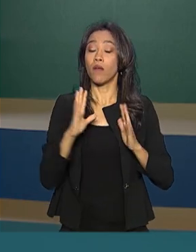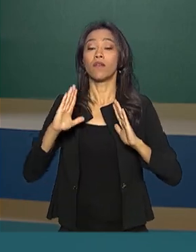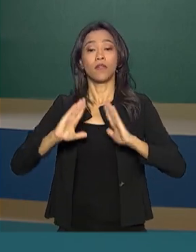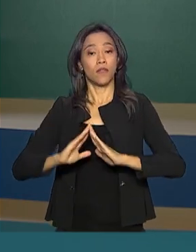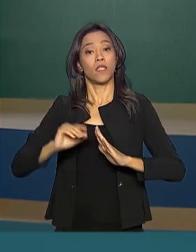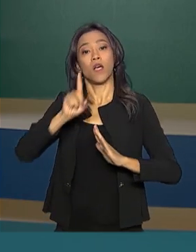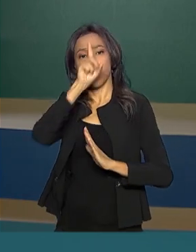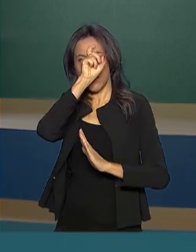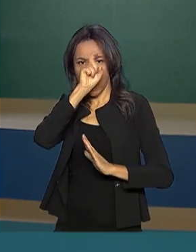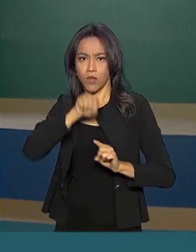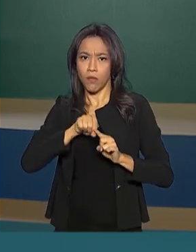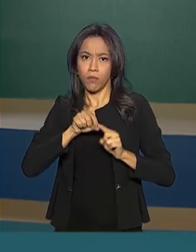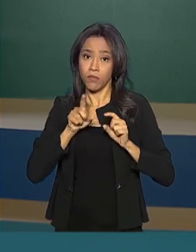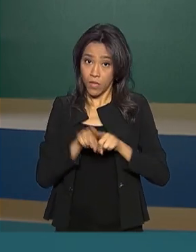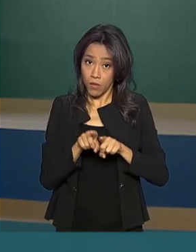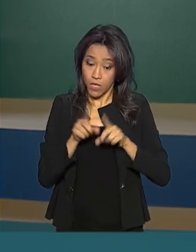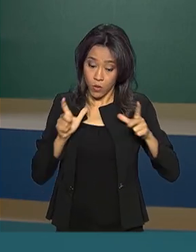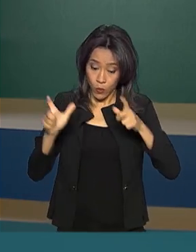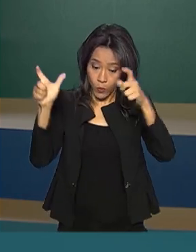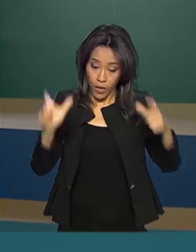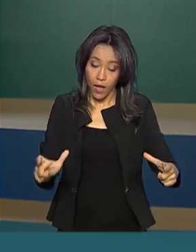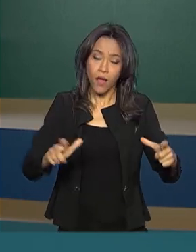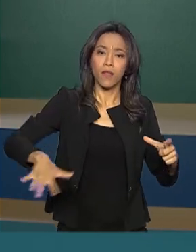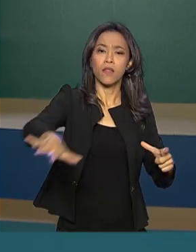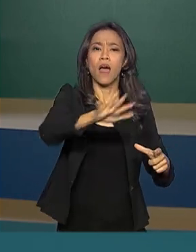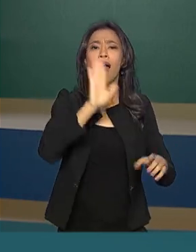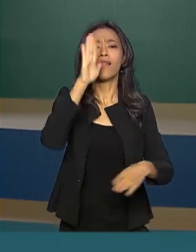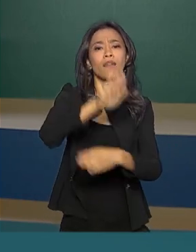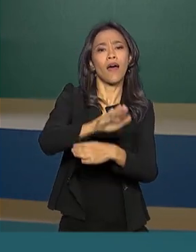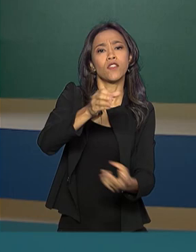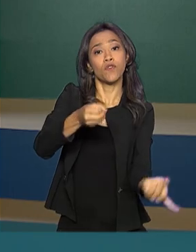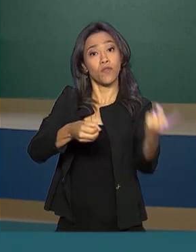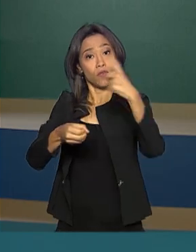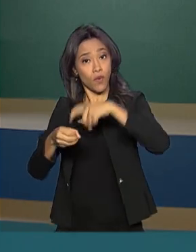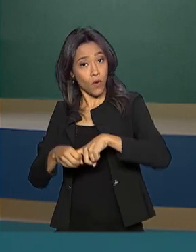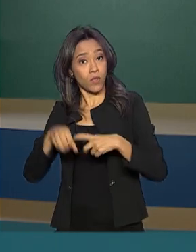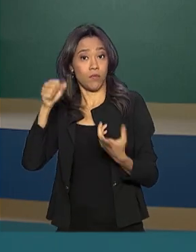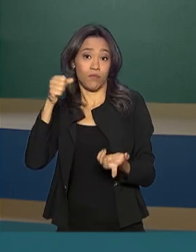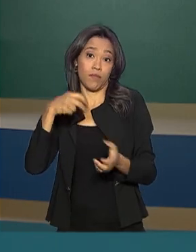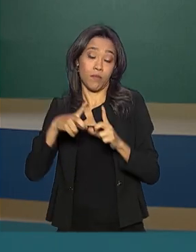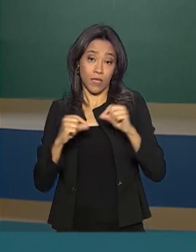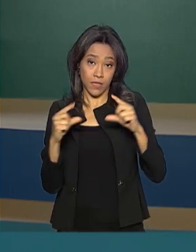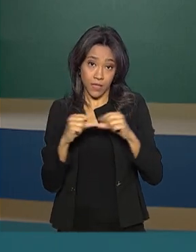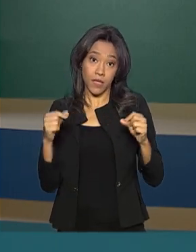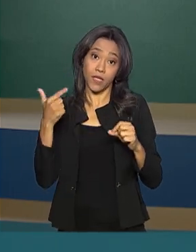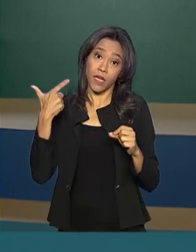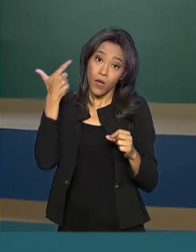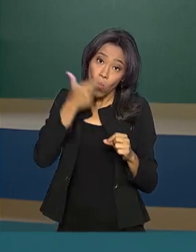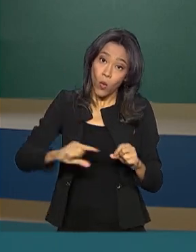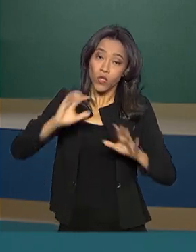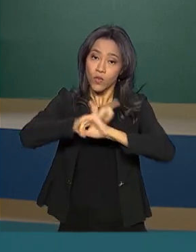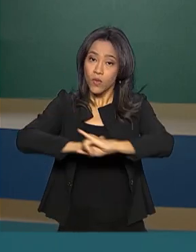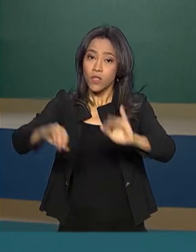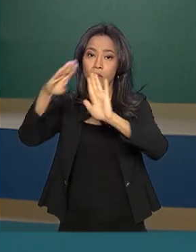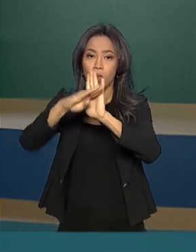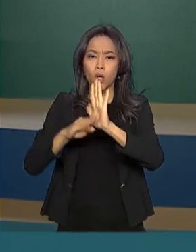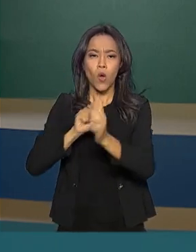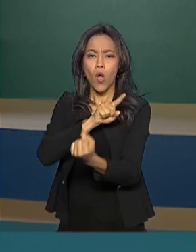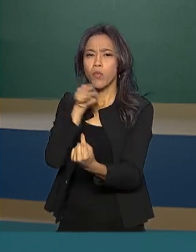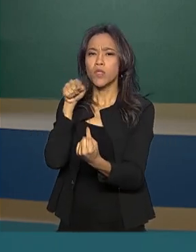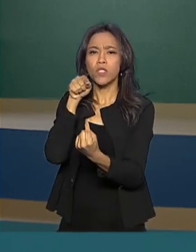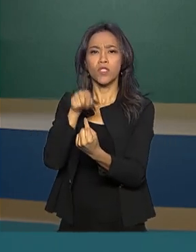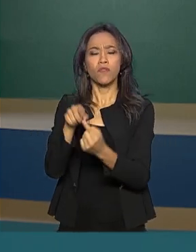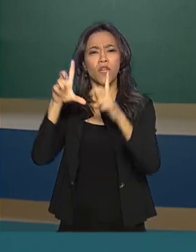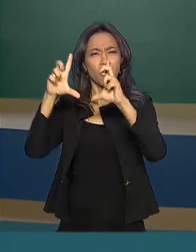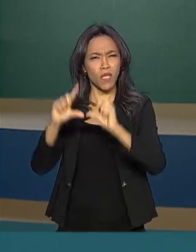tarde, o presidente Jair Bolsonaro retorna à Brasília, onde lança o programa Brasil Verde Amarelo, que tem como objetivo reduzir os custos na